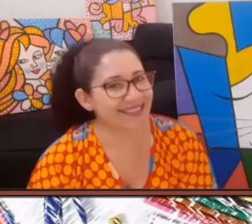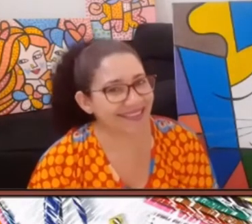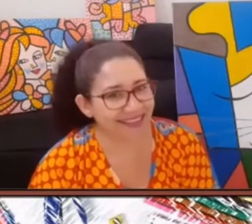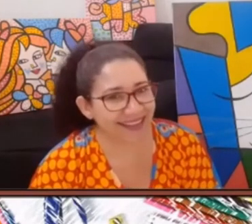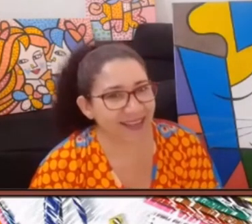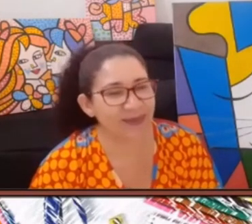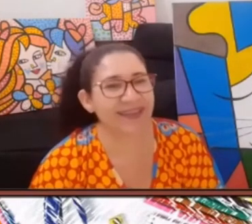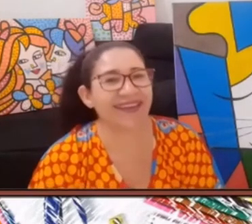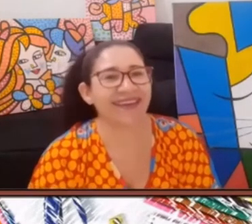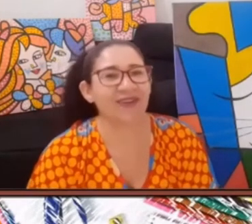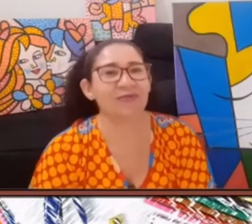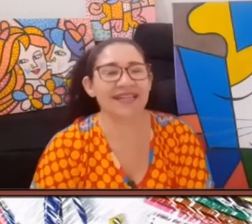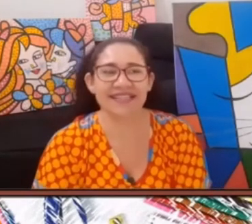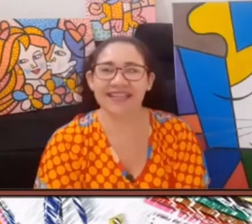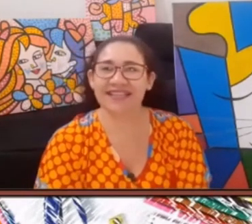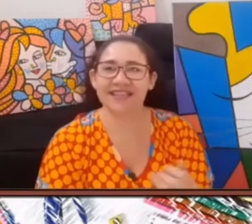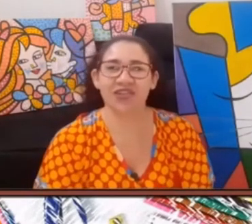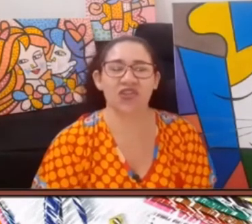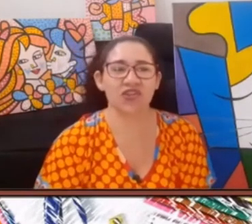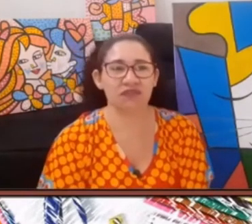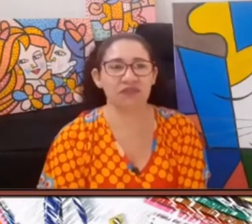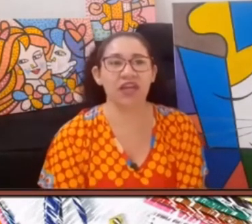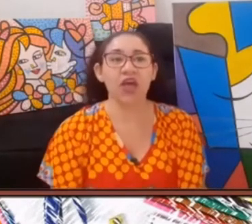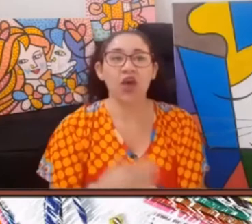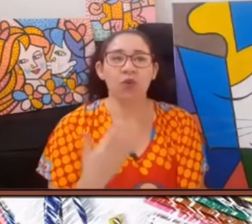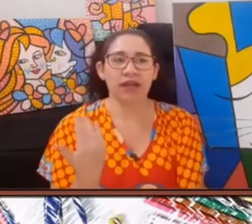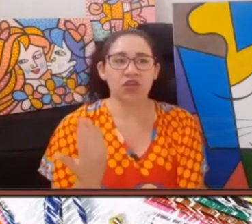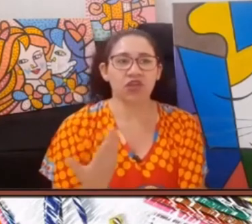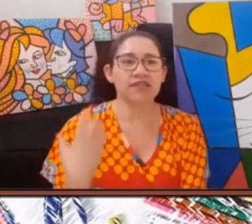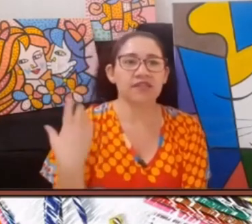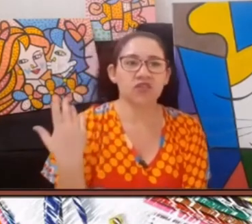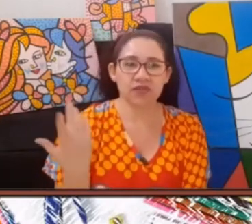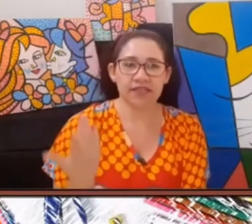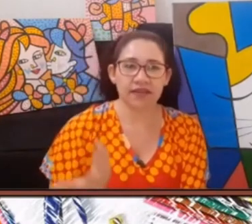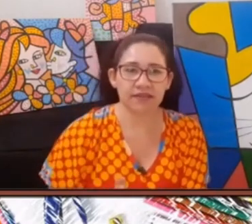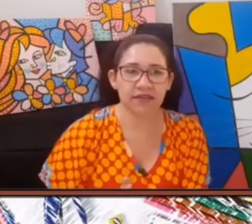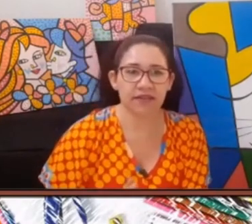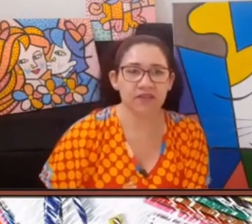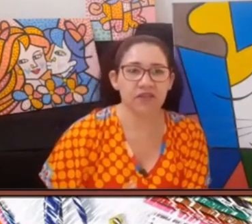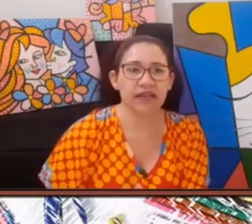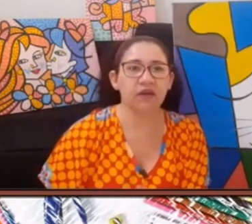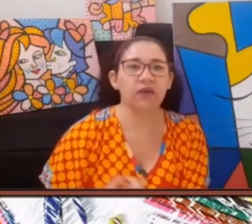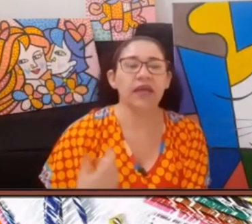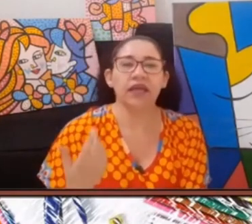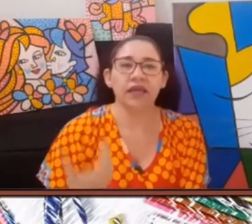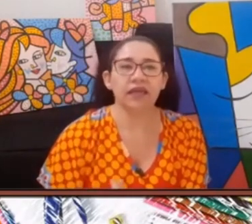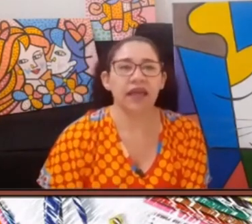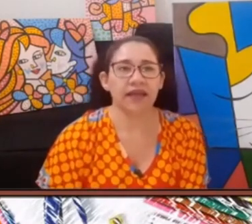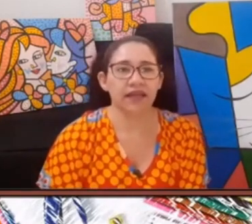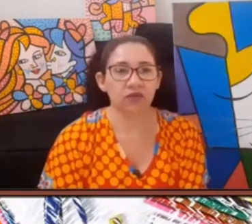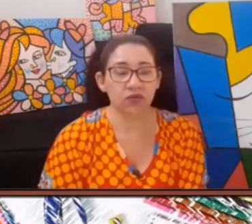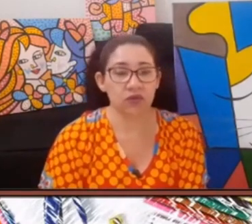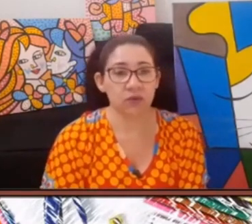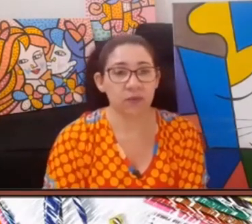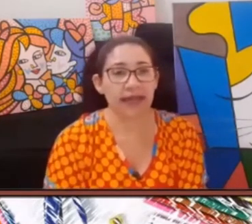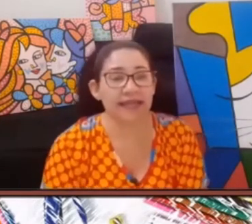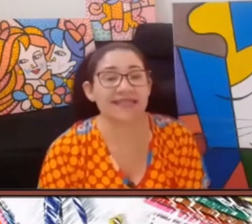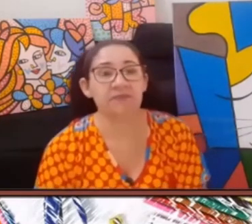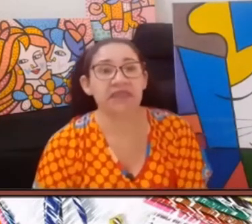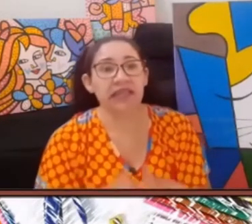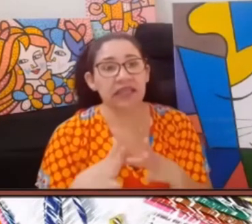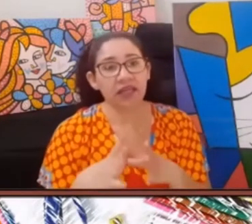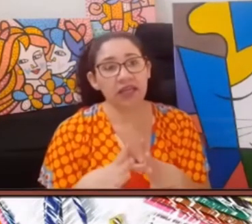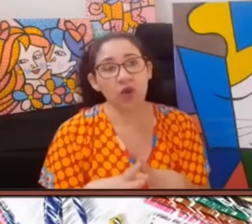brasileiro, que é o mais interessante a gente ver, um artista de sucesso internacional e que é aqui do nosso